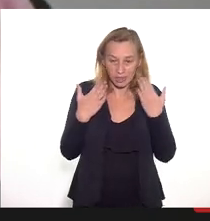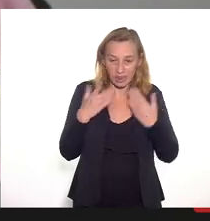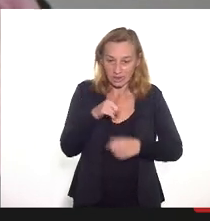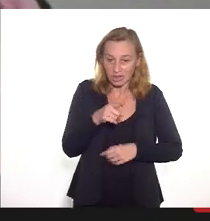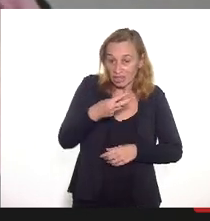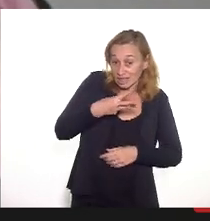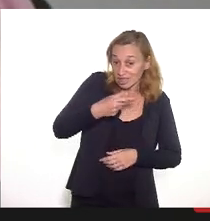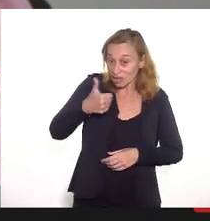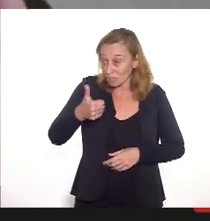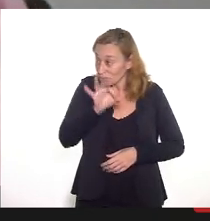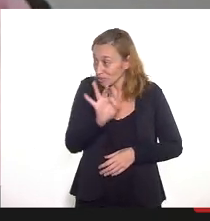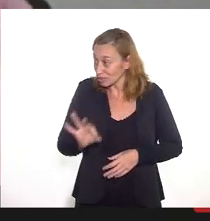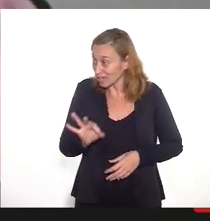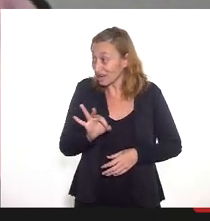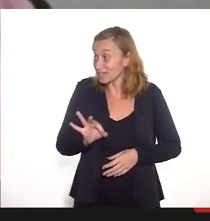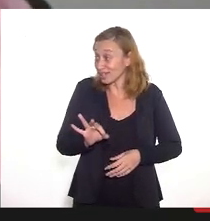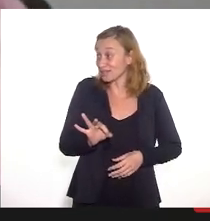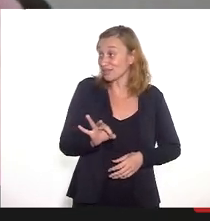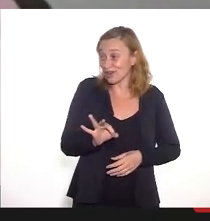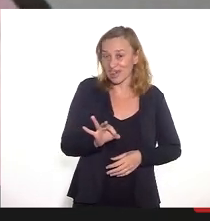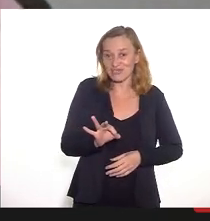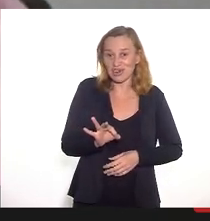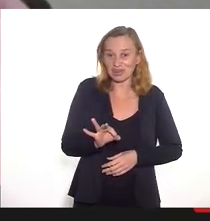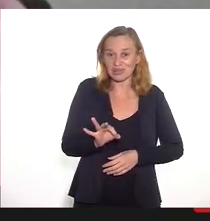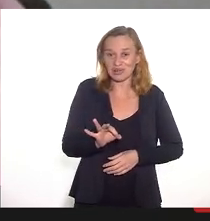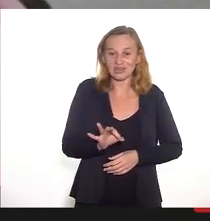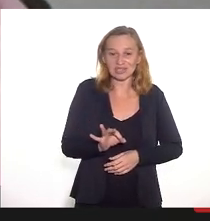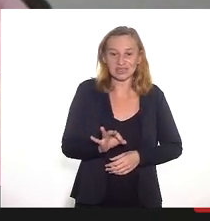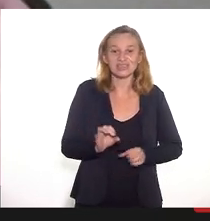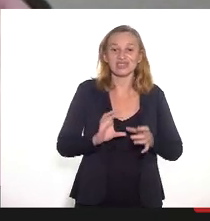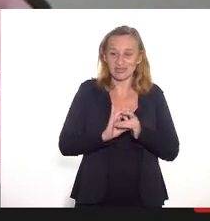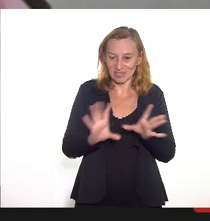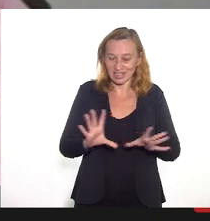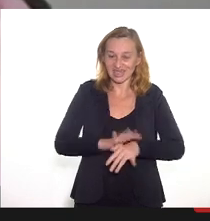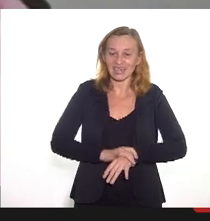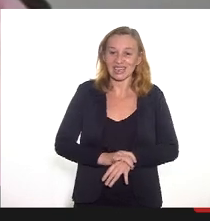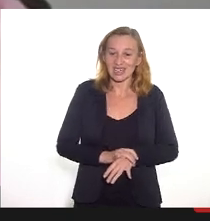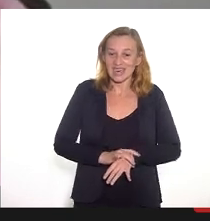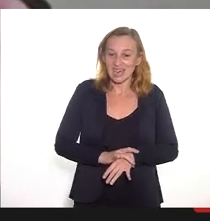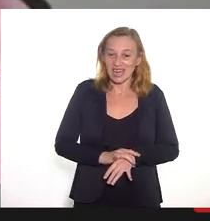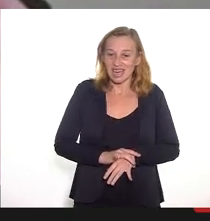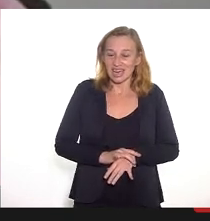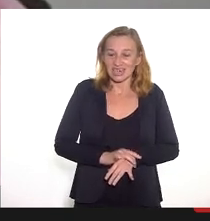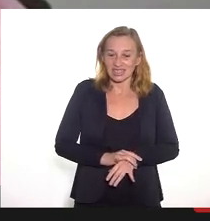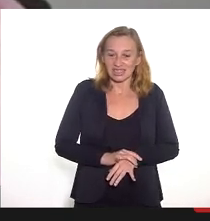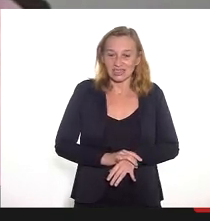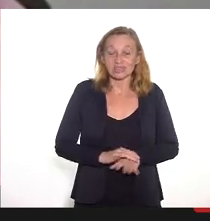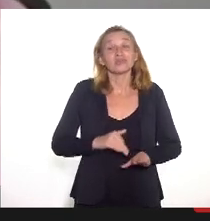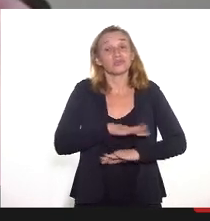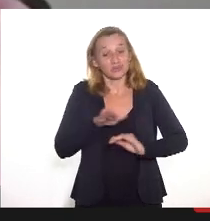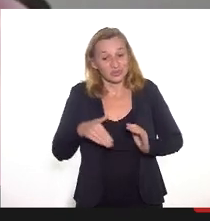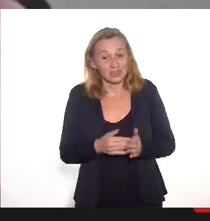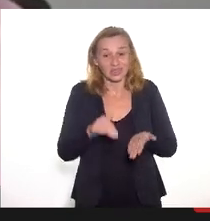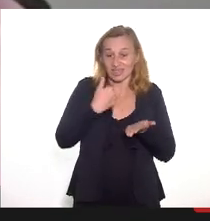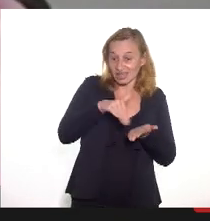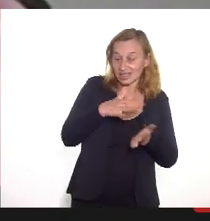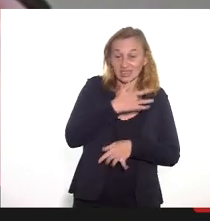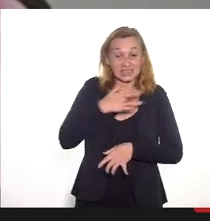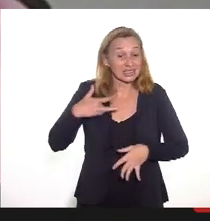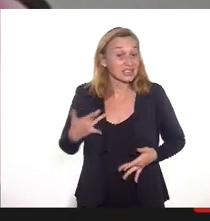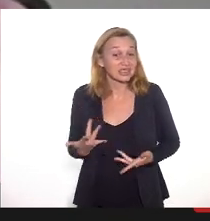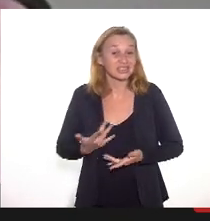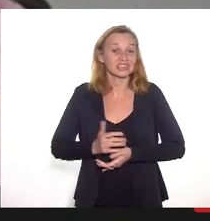31% do orçamento já foi liberado. 31% do orçamento total da Secretaria de Saúde,